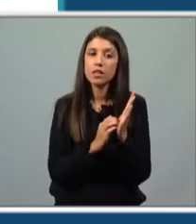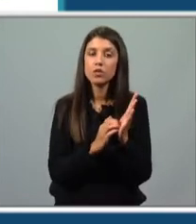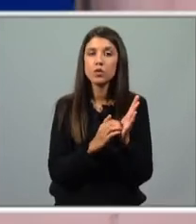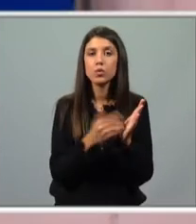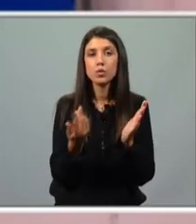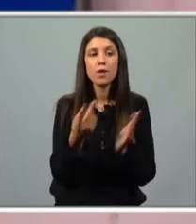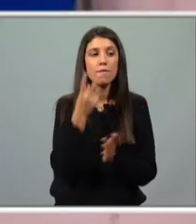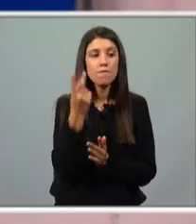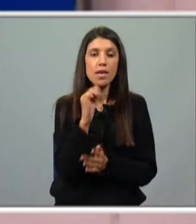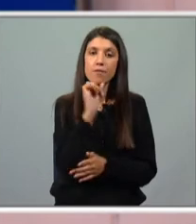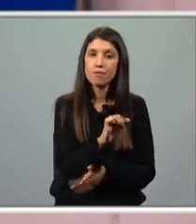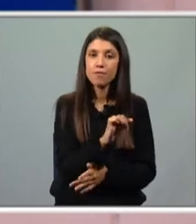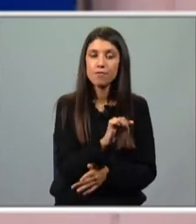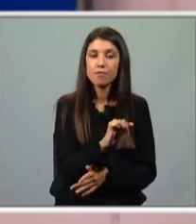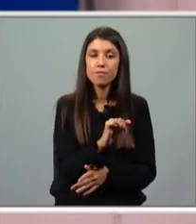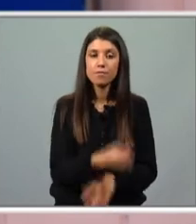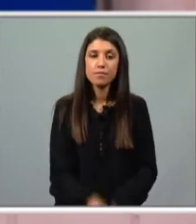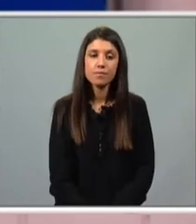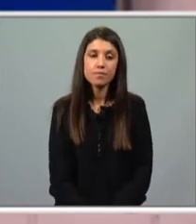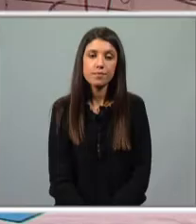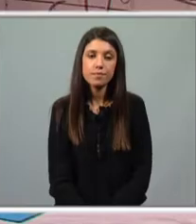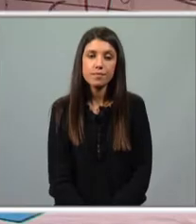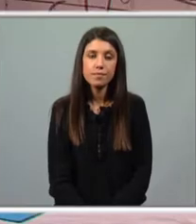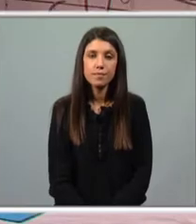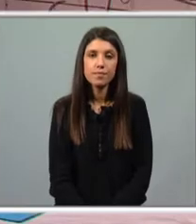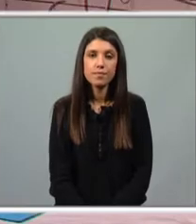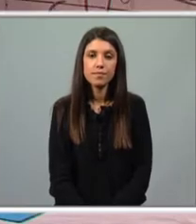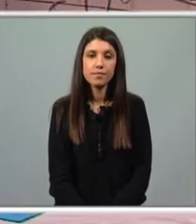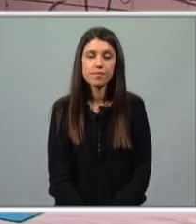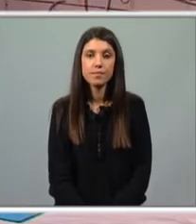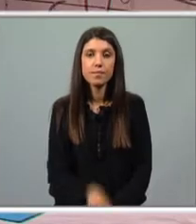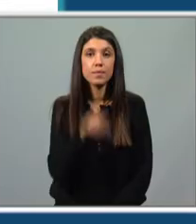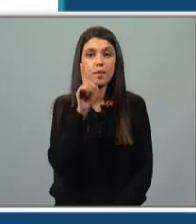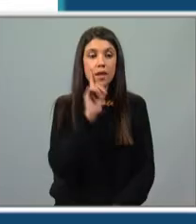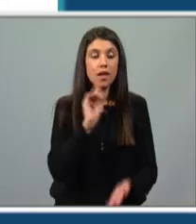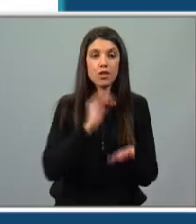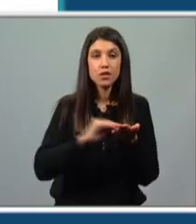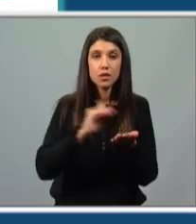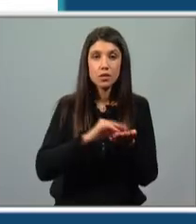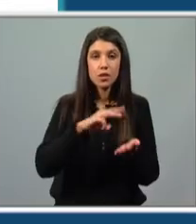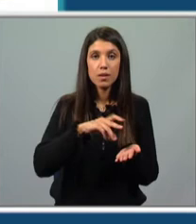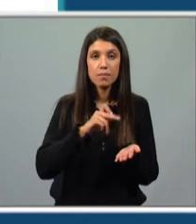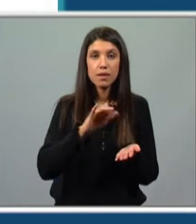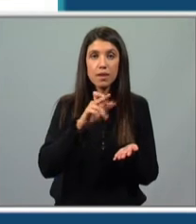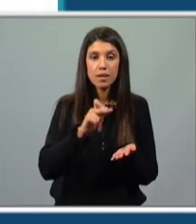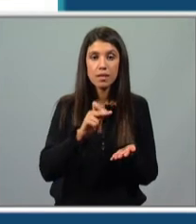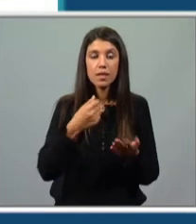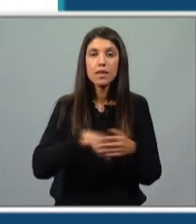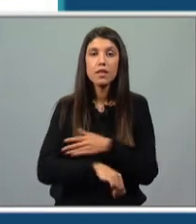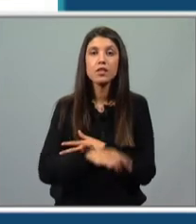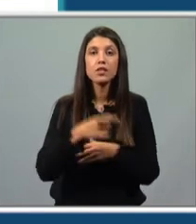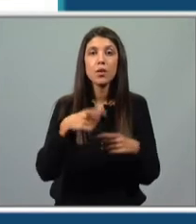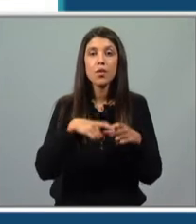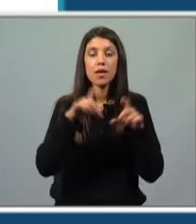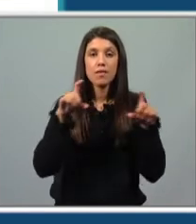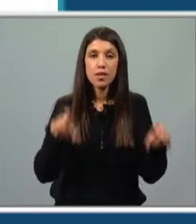escritor. E depois vamos ter um texto lacunar. Então, tem atenção. A escritora Maria Alberta Meneres nasceu em Vila Nova de